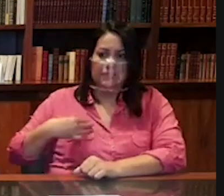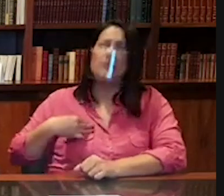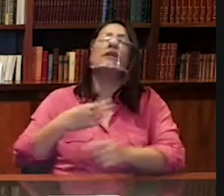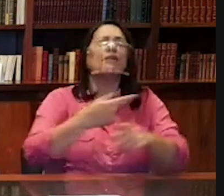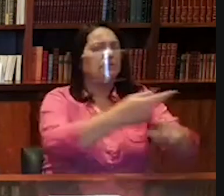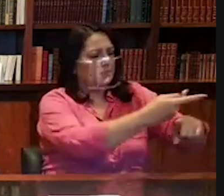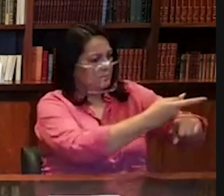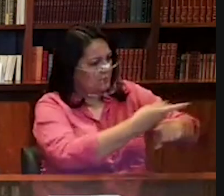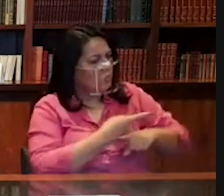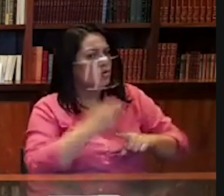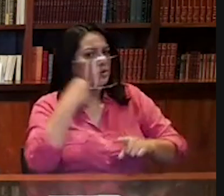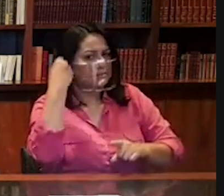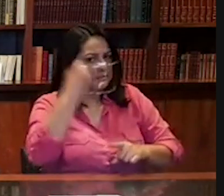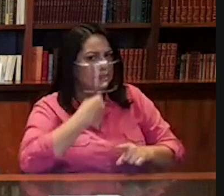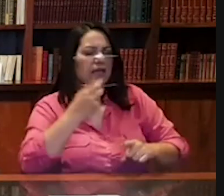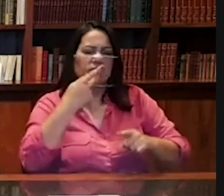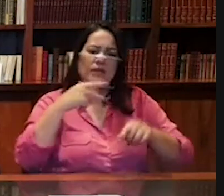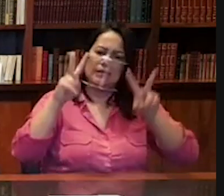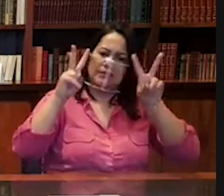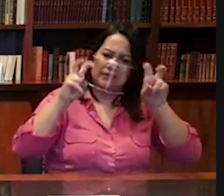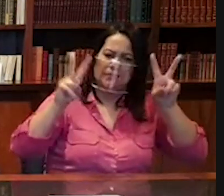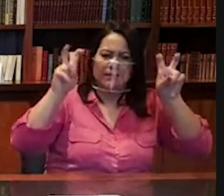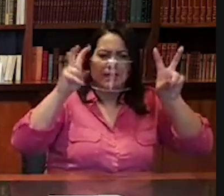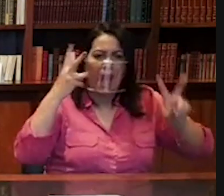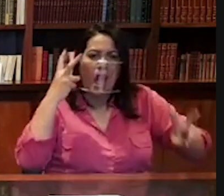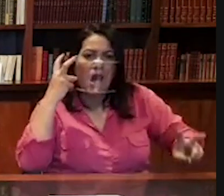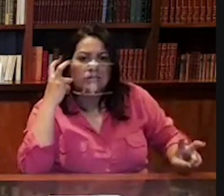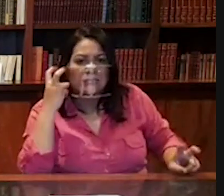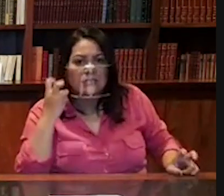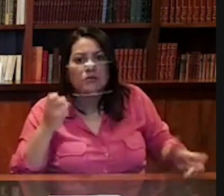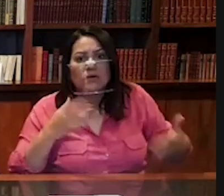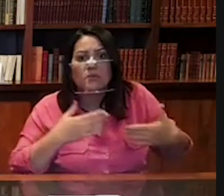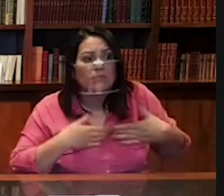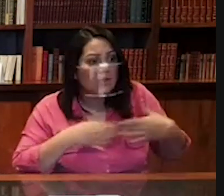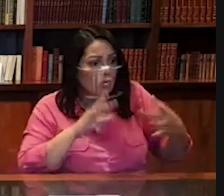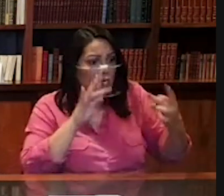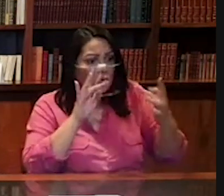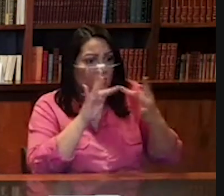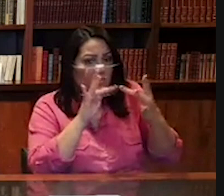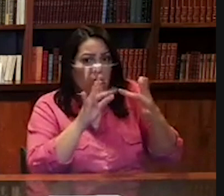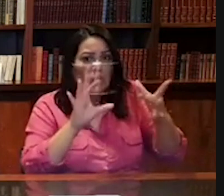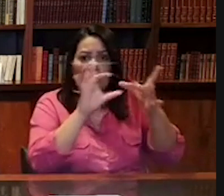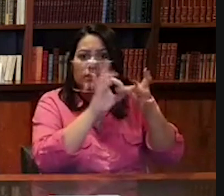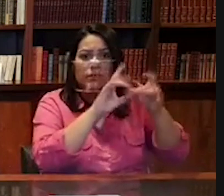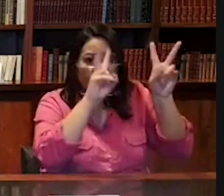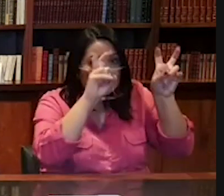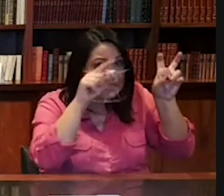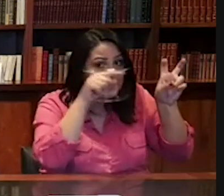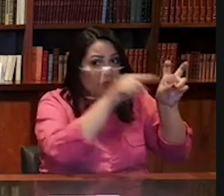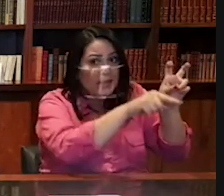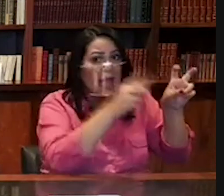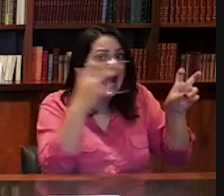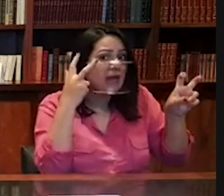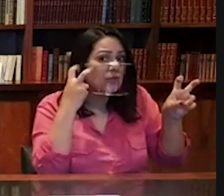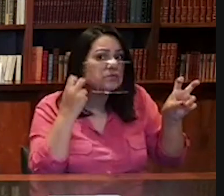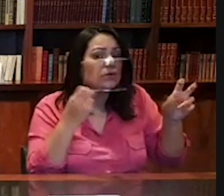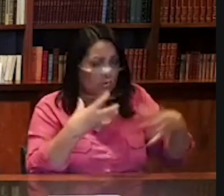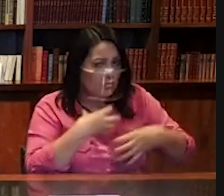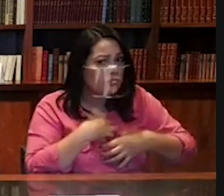procurou lá no Senado para falar sobre adoção. A minha ligação com ela era a pauta da adoção. Eu estou triste,